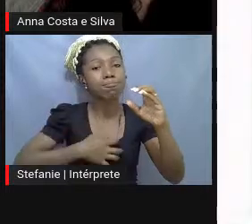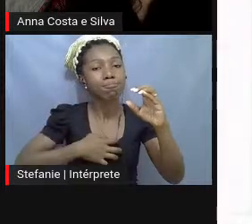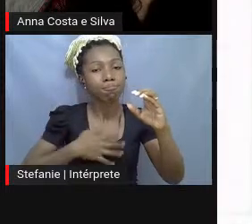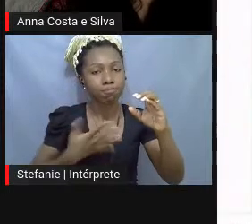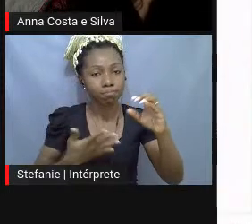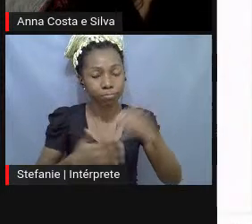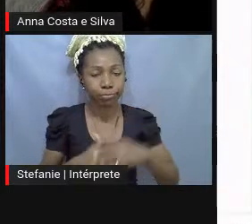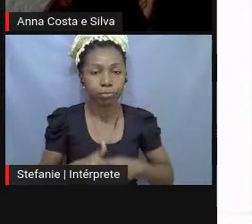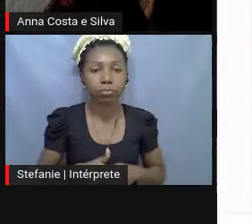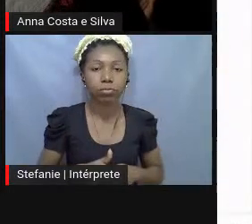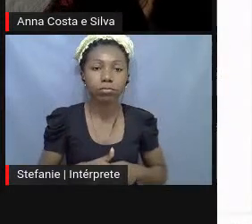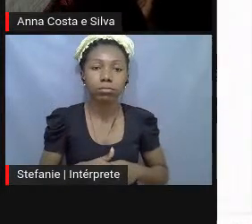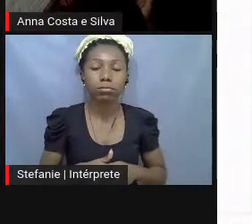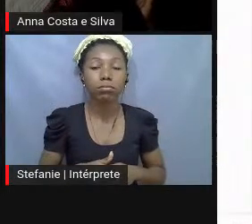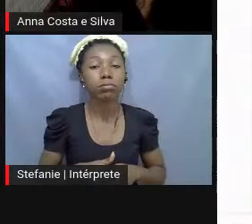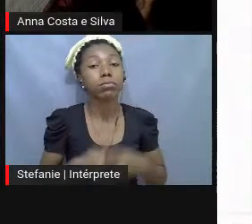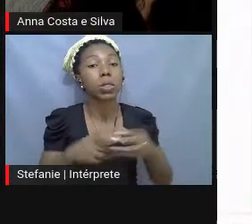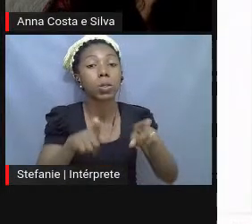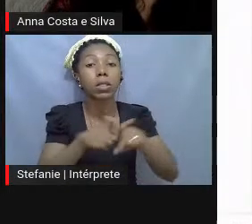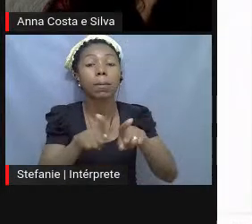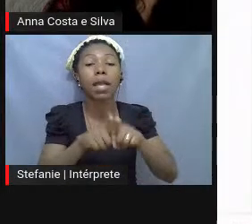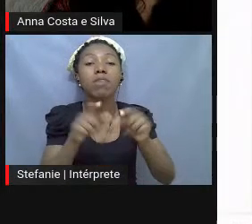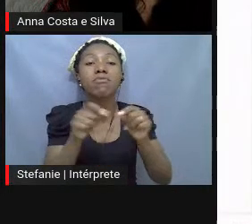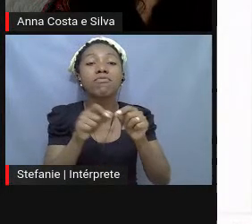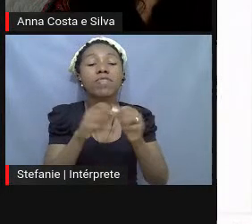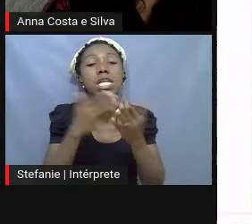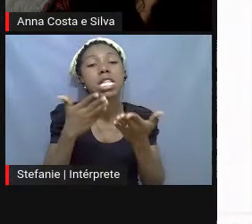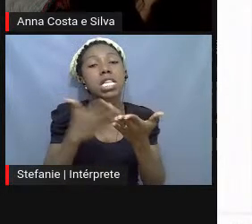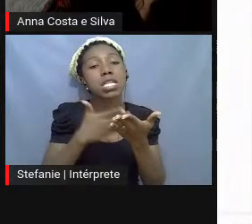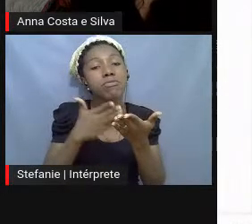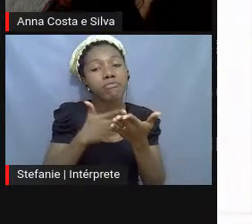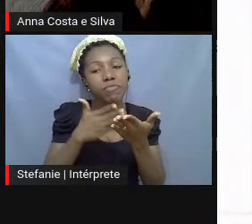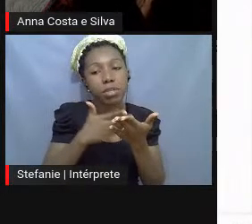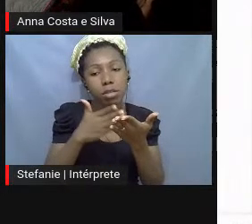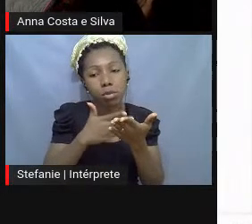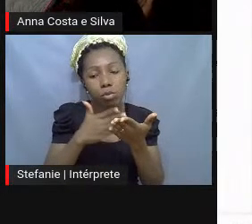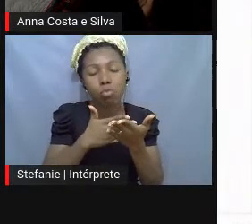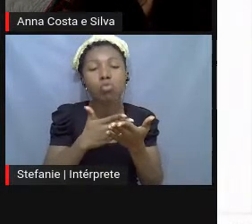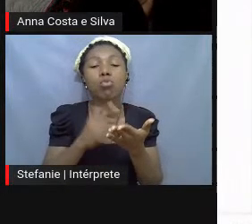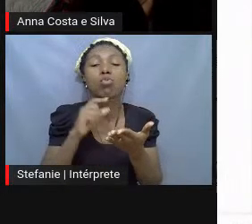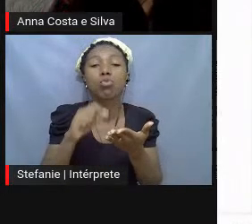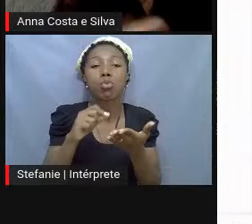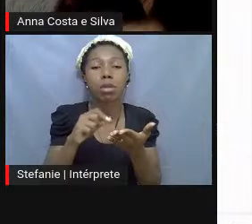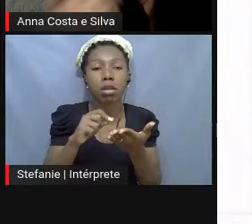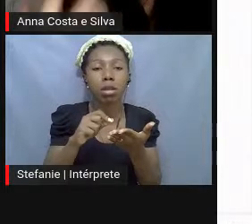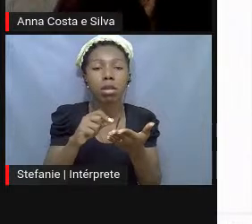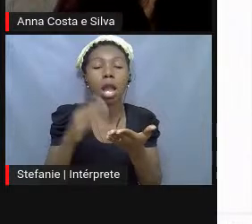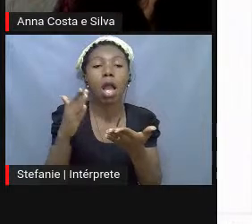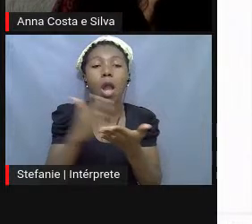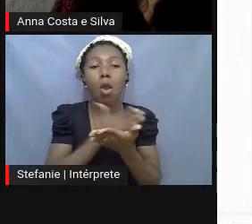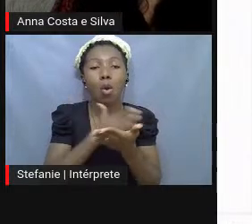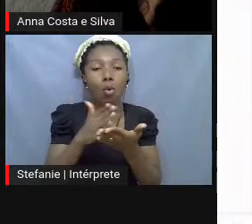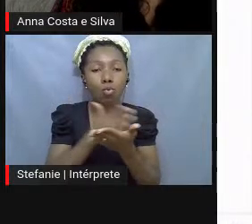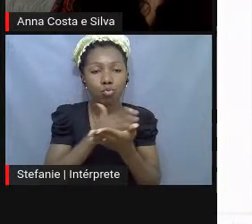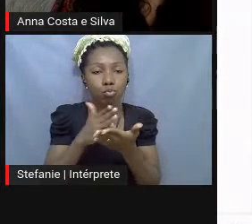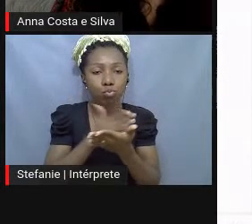É... E eu também fiz um livrinho com alguns desses... É... Desses